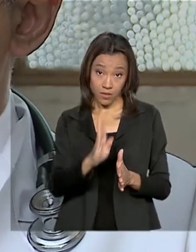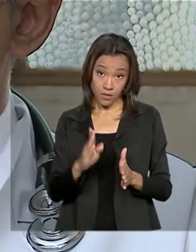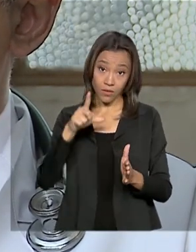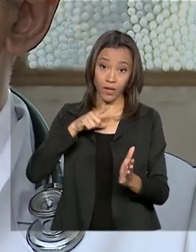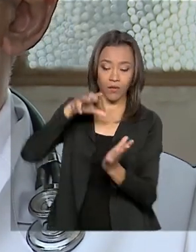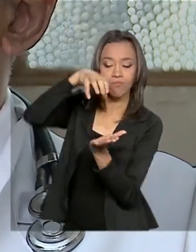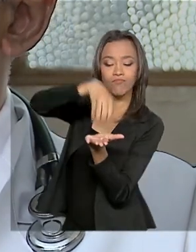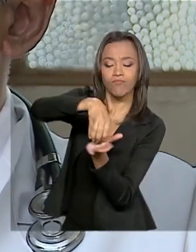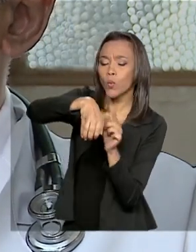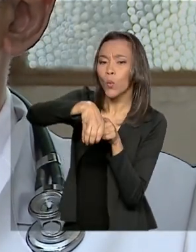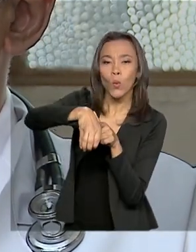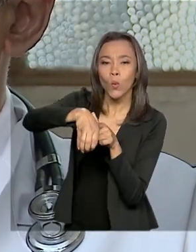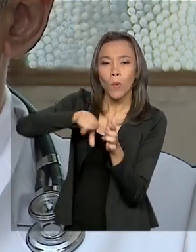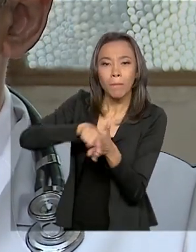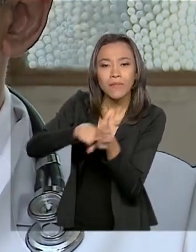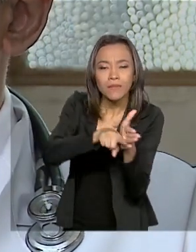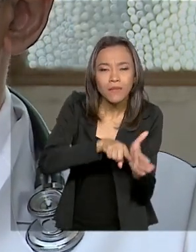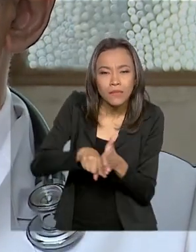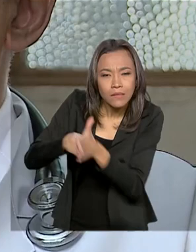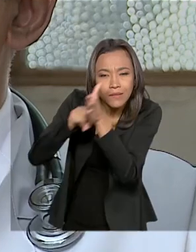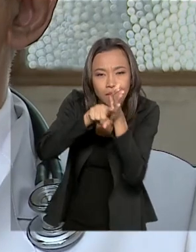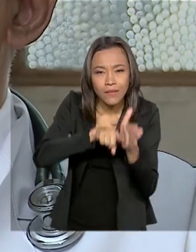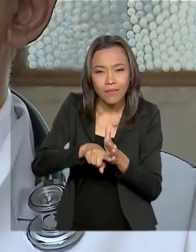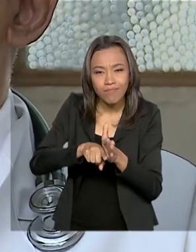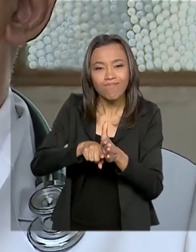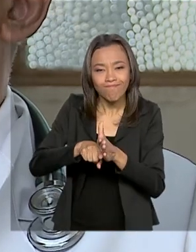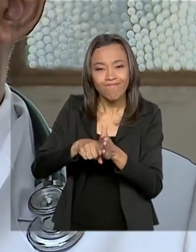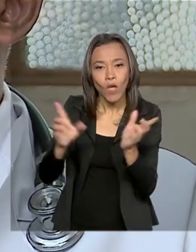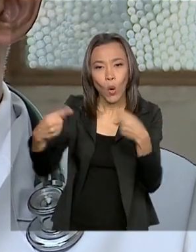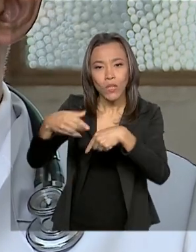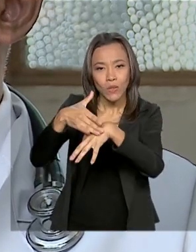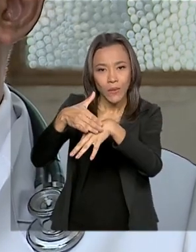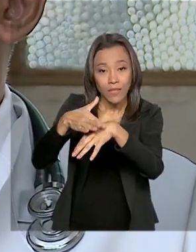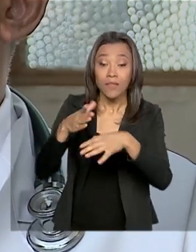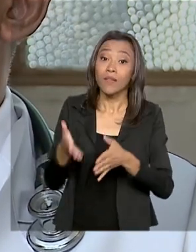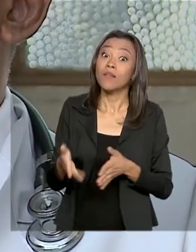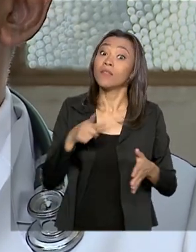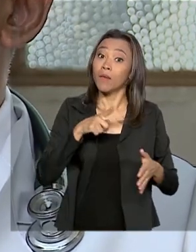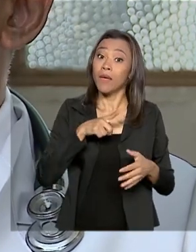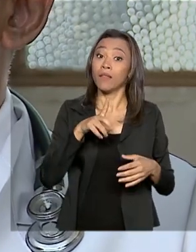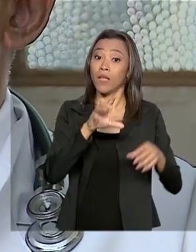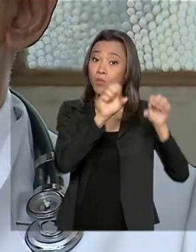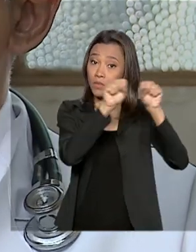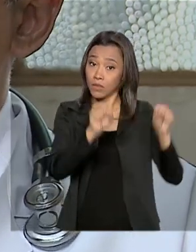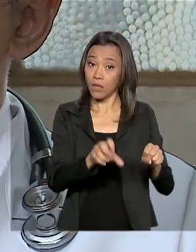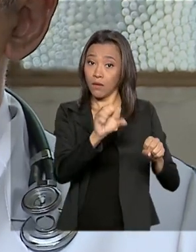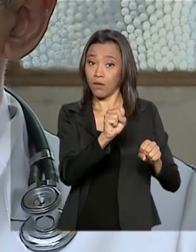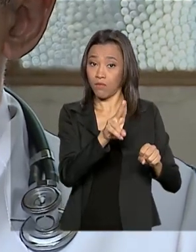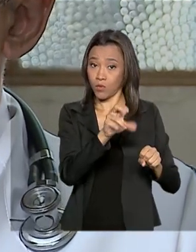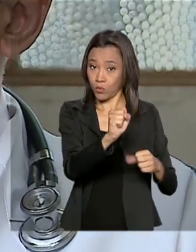de Pesquisa em Tuberculose e a gente tem o SUS, que permite uma distribuição